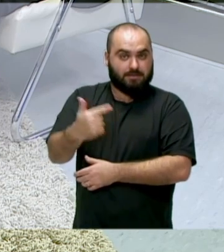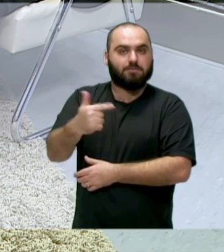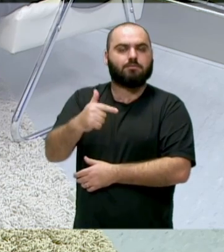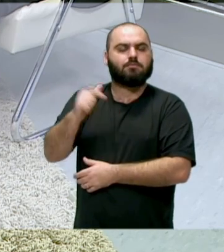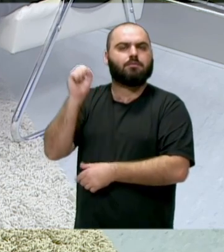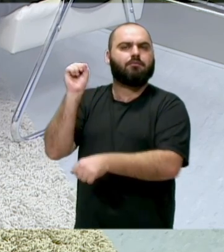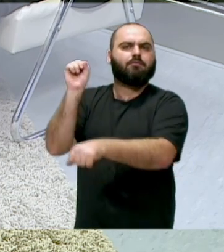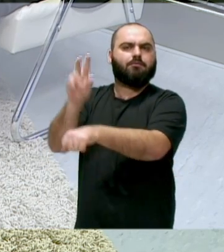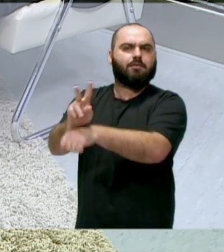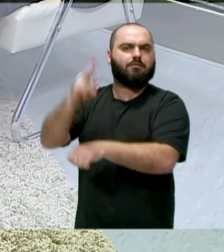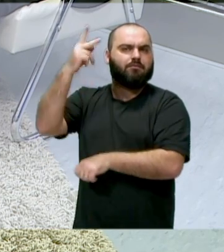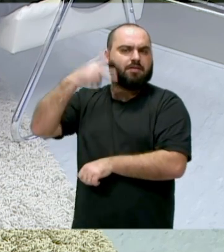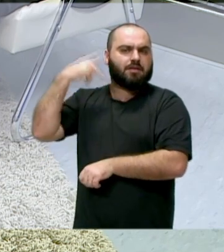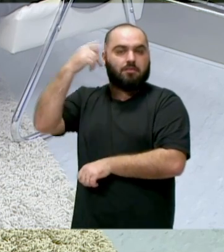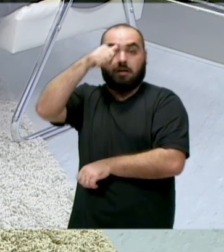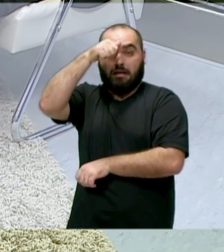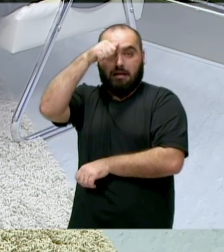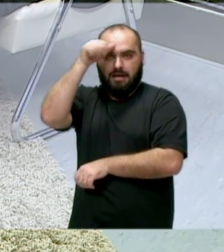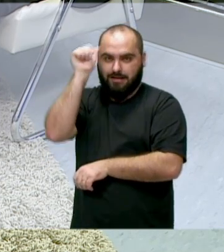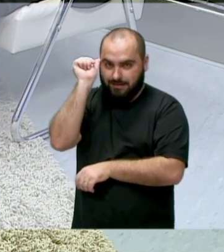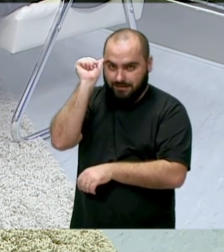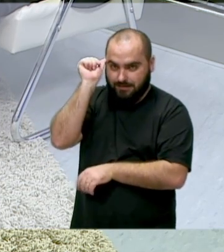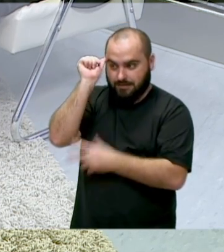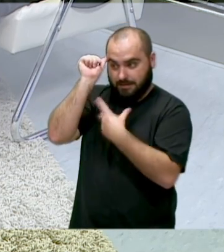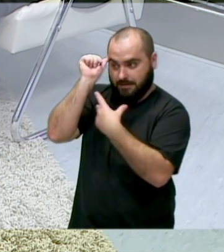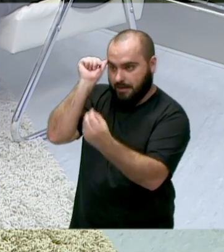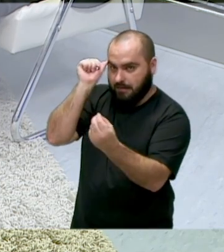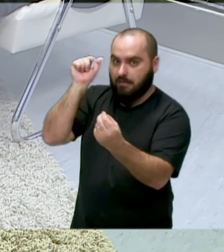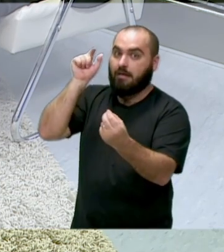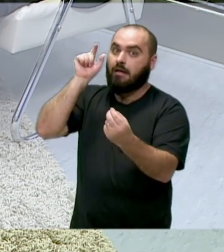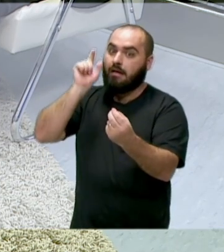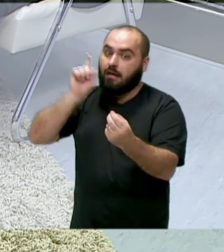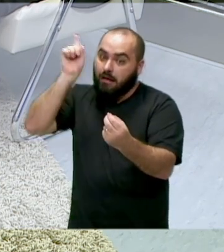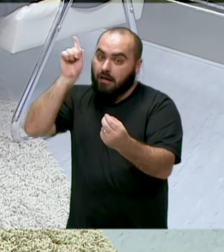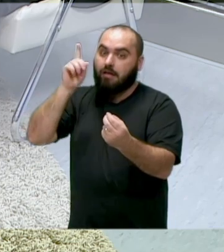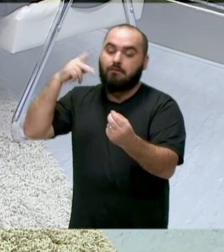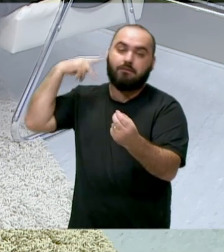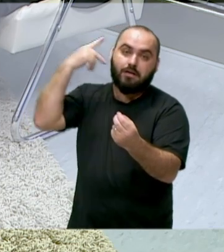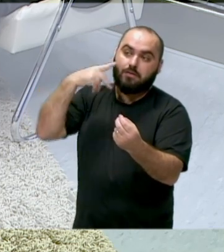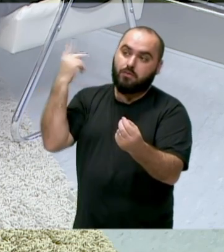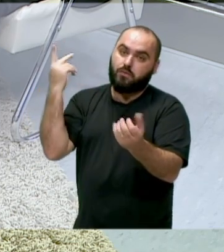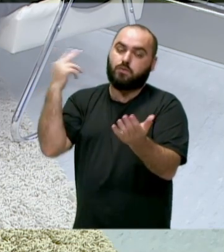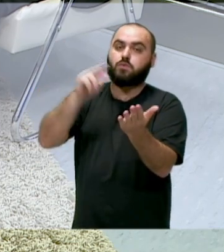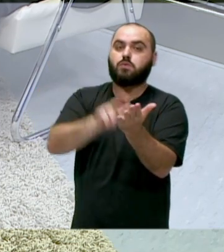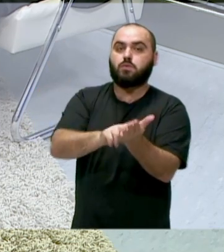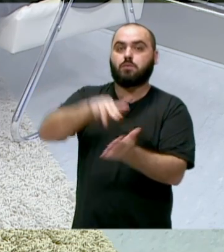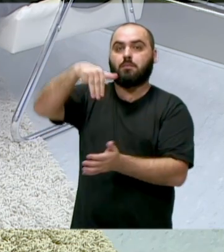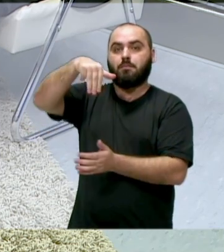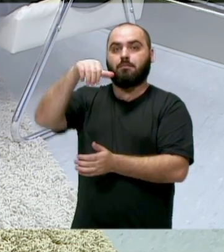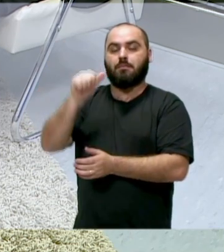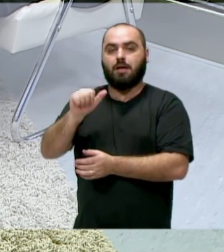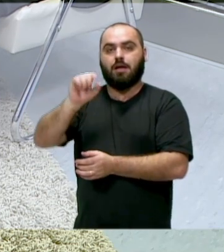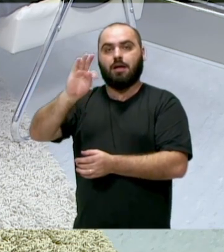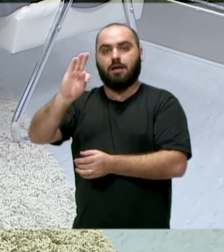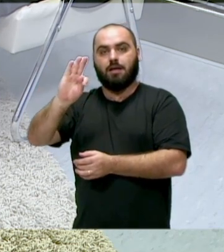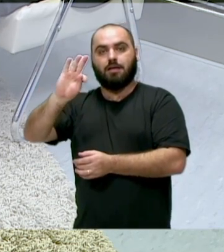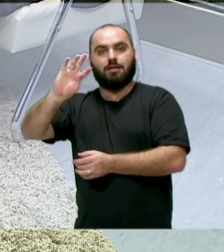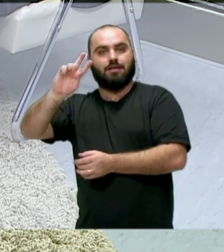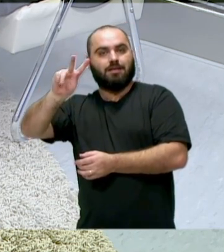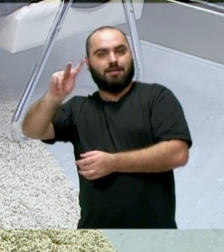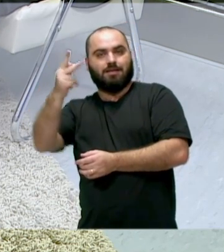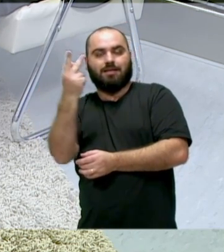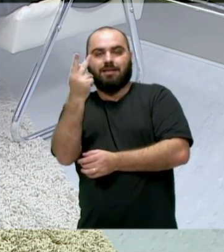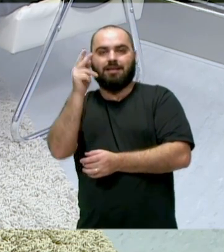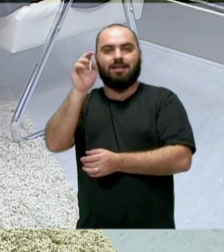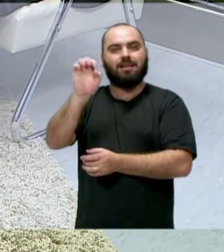da vereadora licenciada Ana Carolina do PSDB. Quem está conosco é Matheus Provesi Tolentino